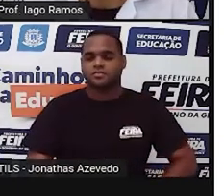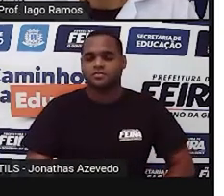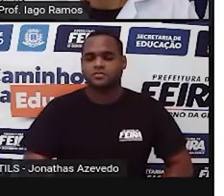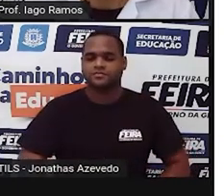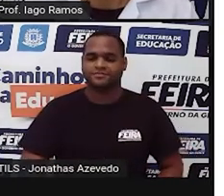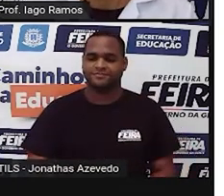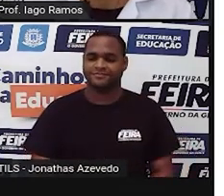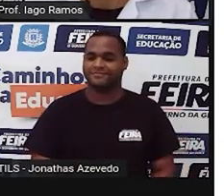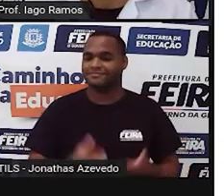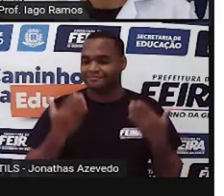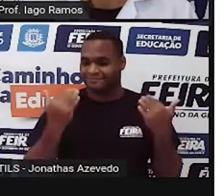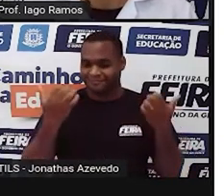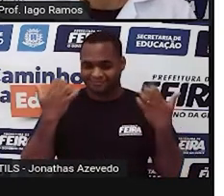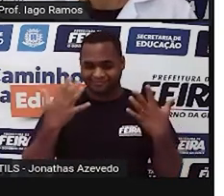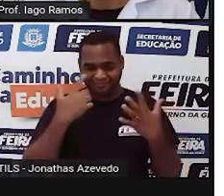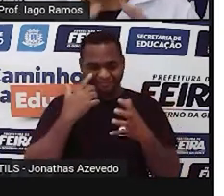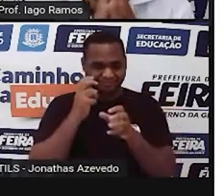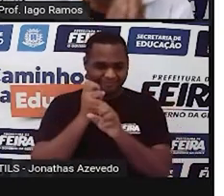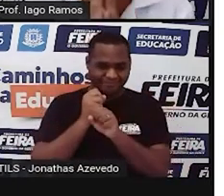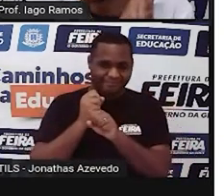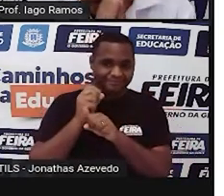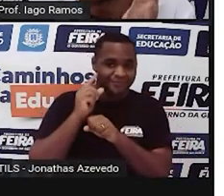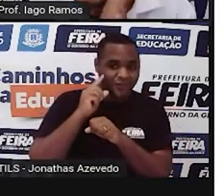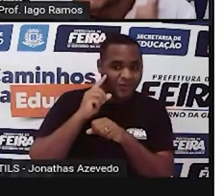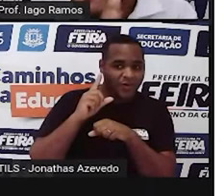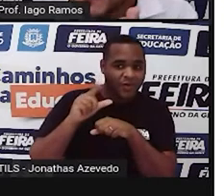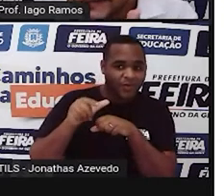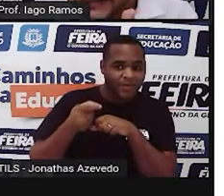Vamos lá, pontagem regressiva.